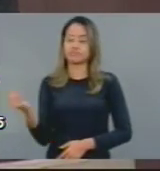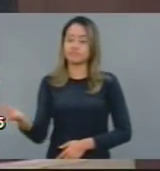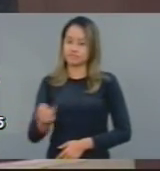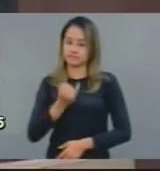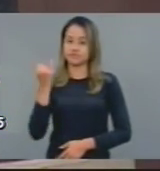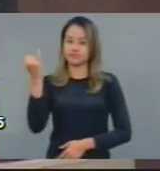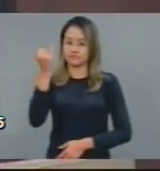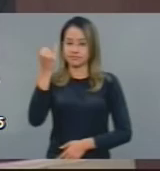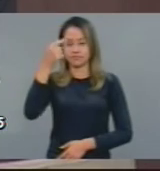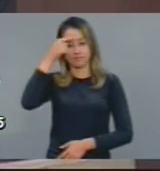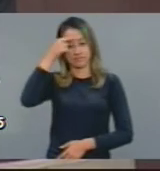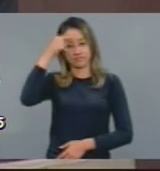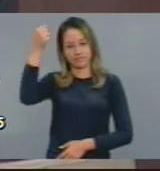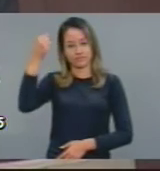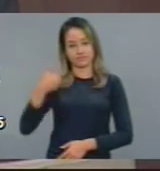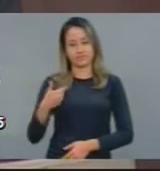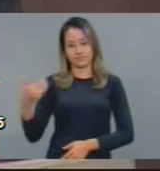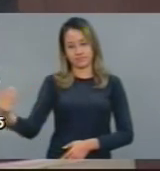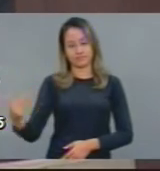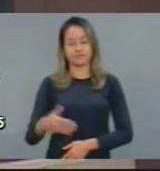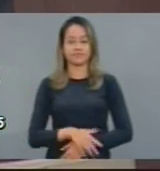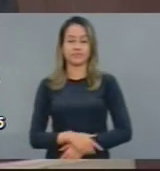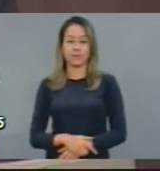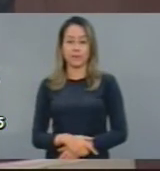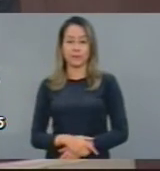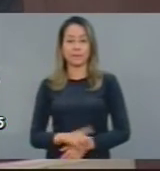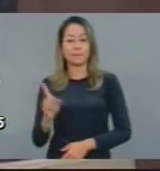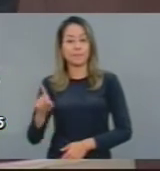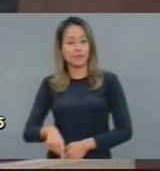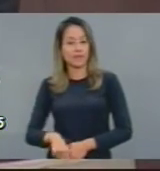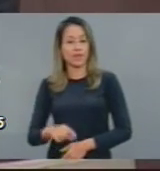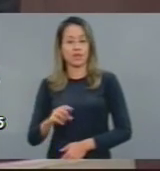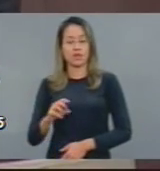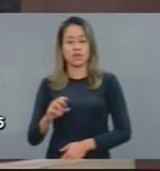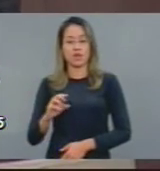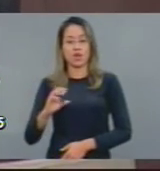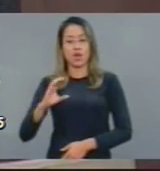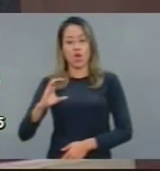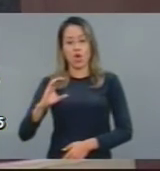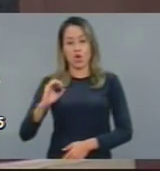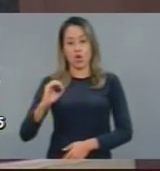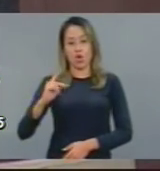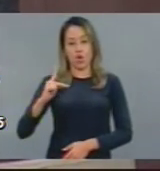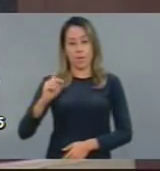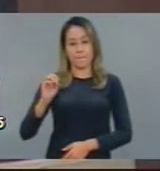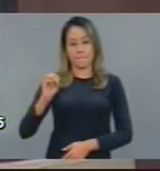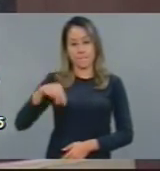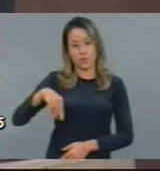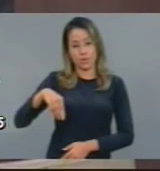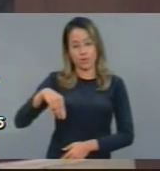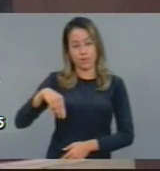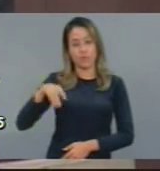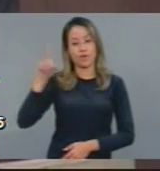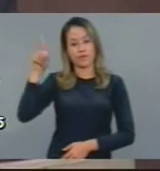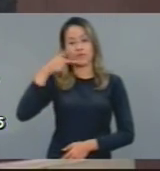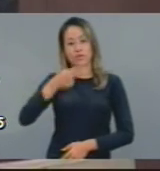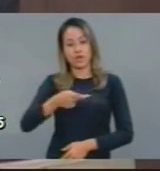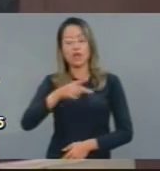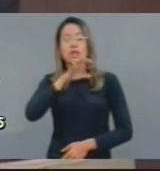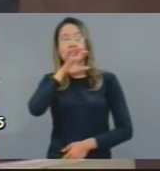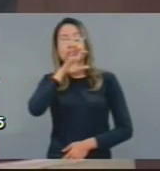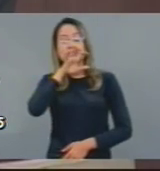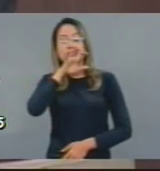do Copom de manter a nossa taxa de juros